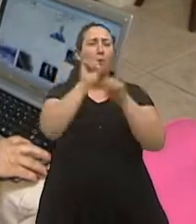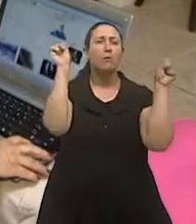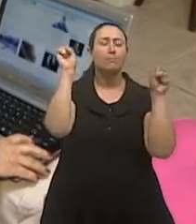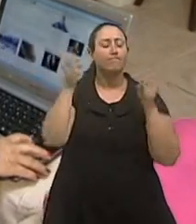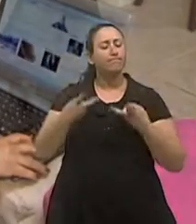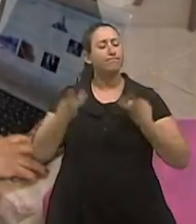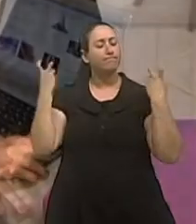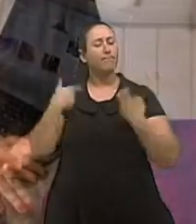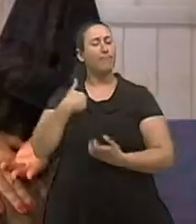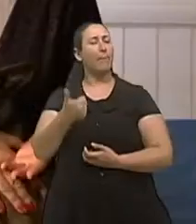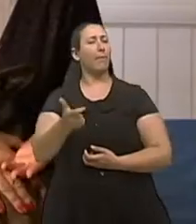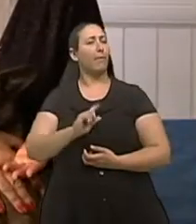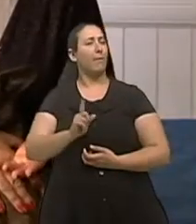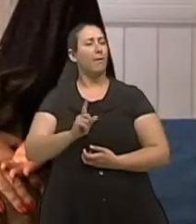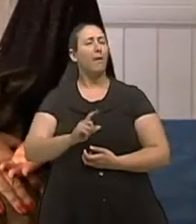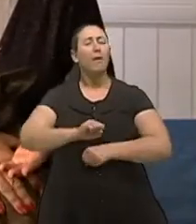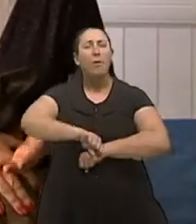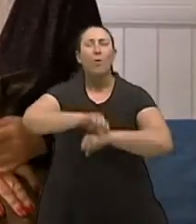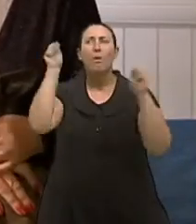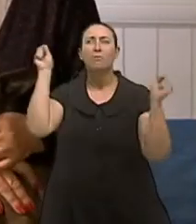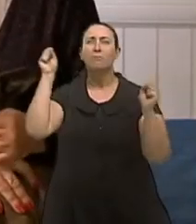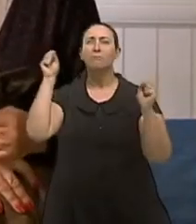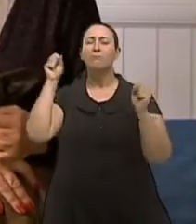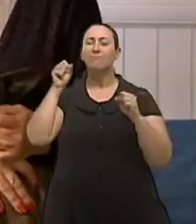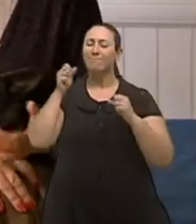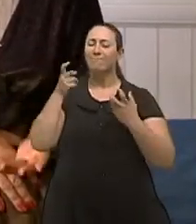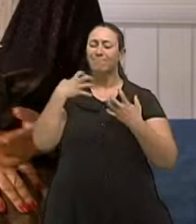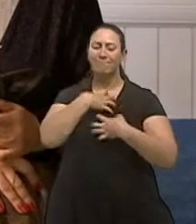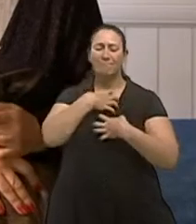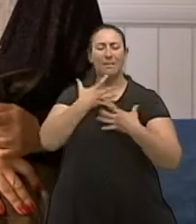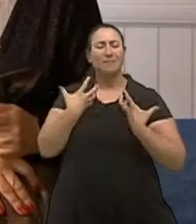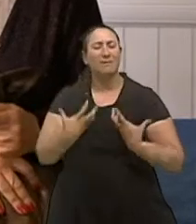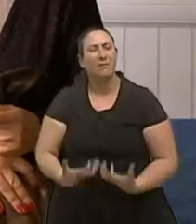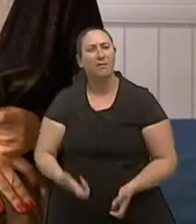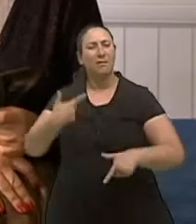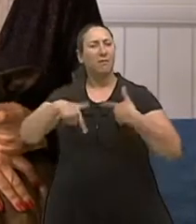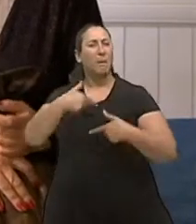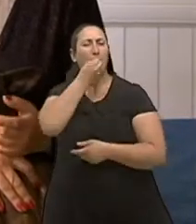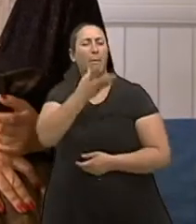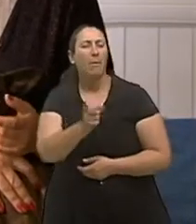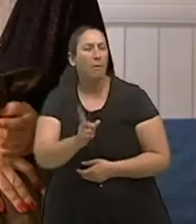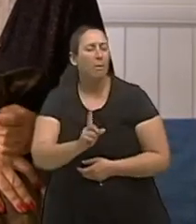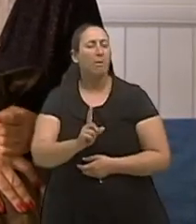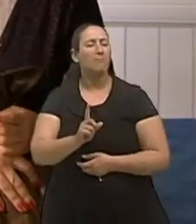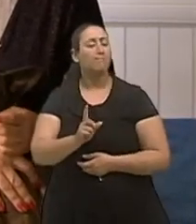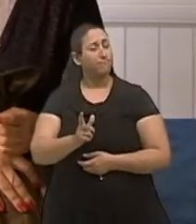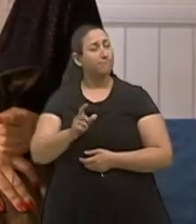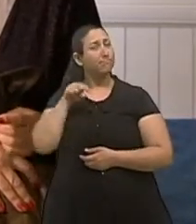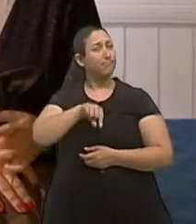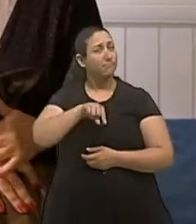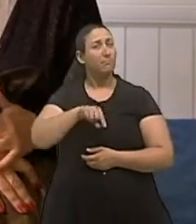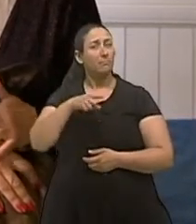não ia bem. No outro dia me sentia muito cansada, não conseguia trabalhar direito. E isso associado